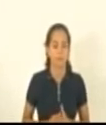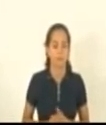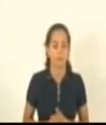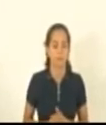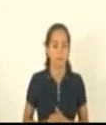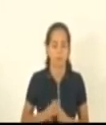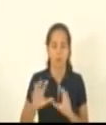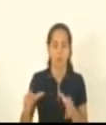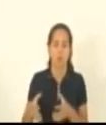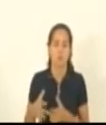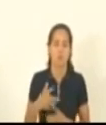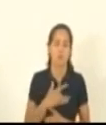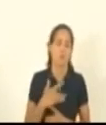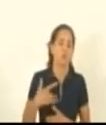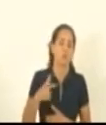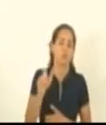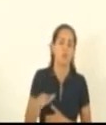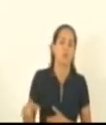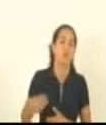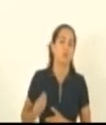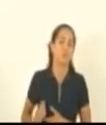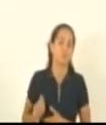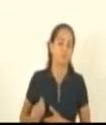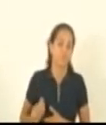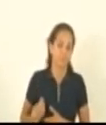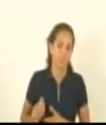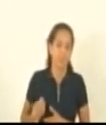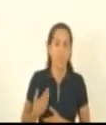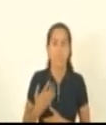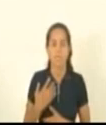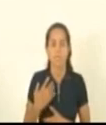Comissão de Saúde e Saneamento